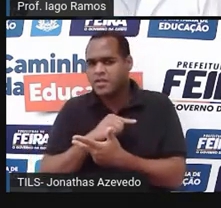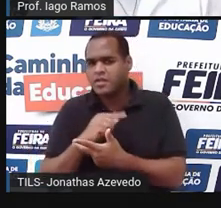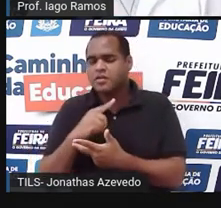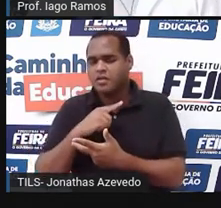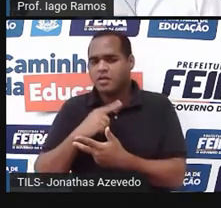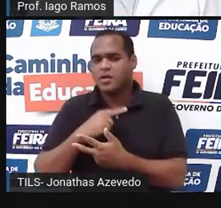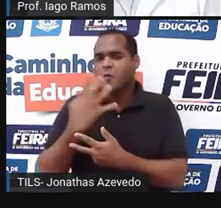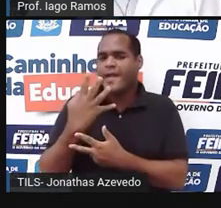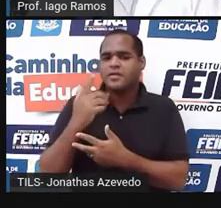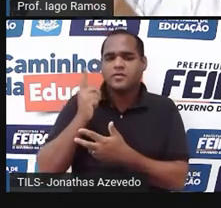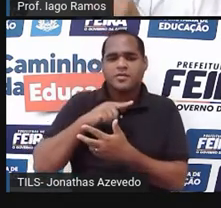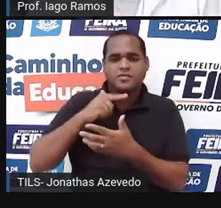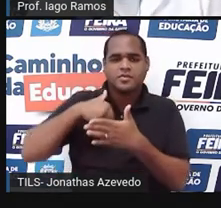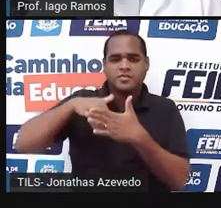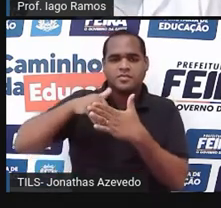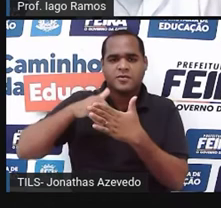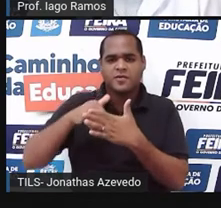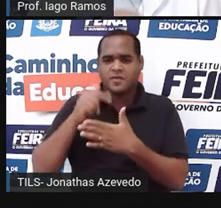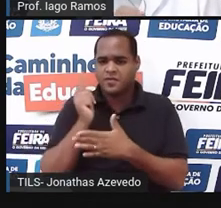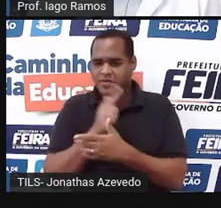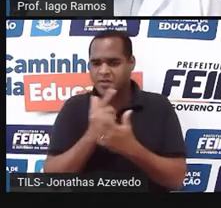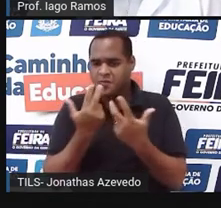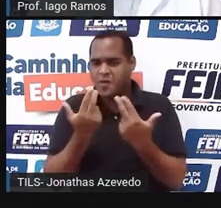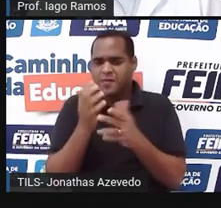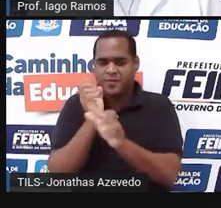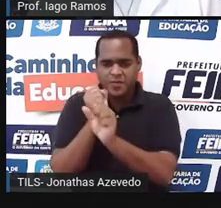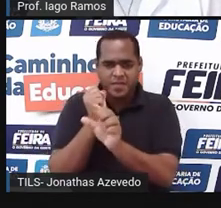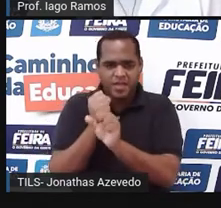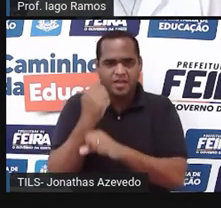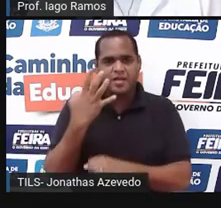quatro gols marcados no total?